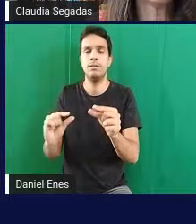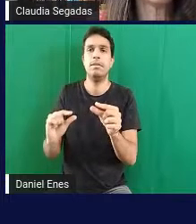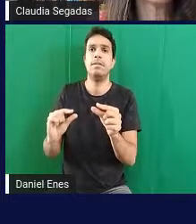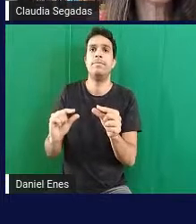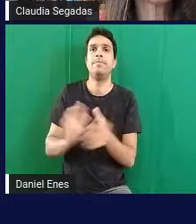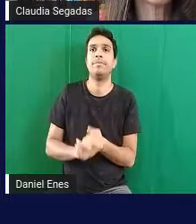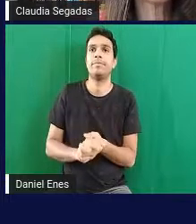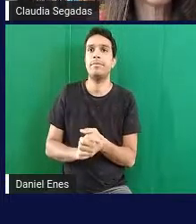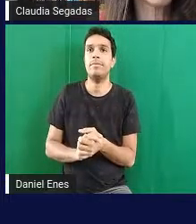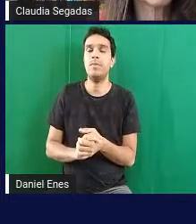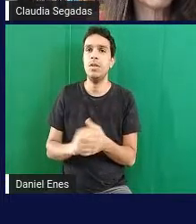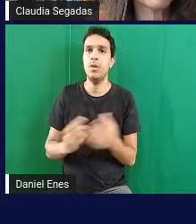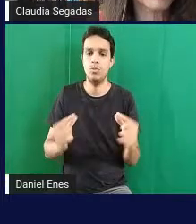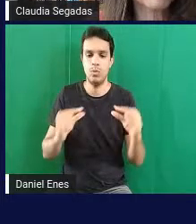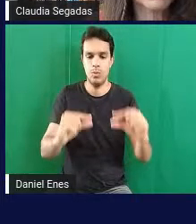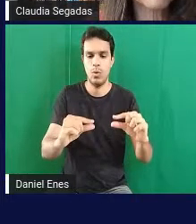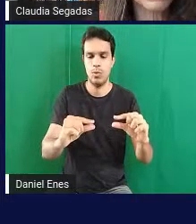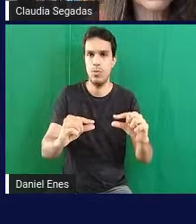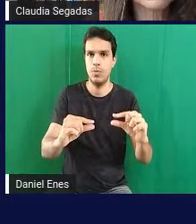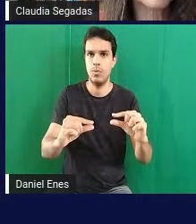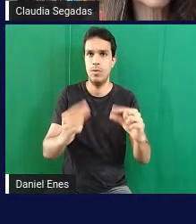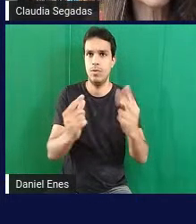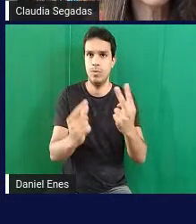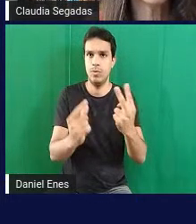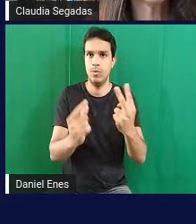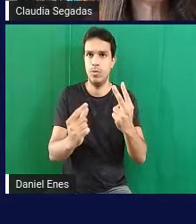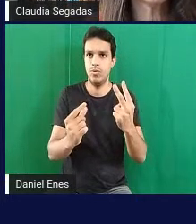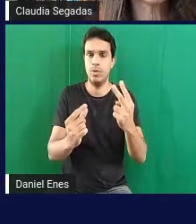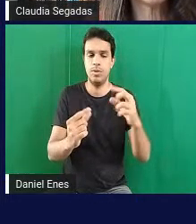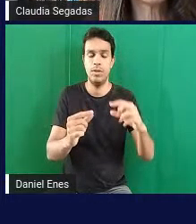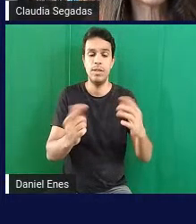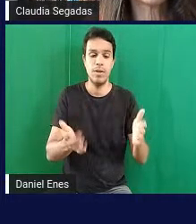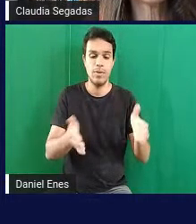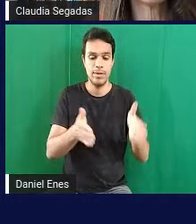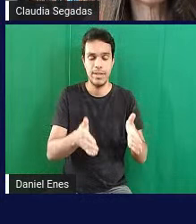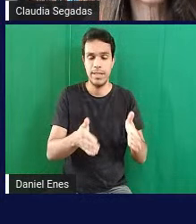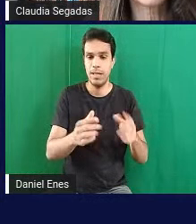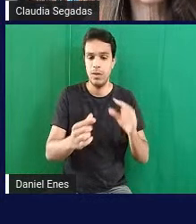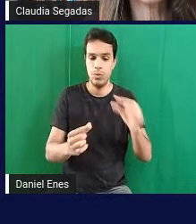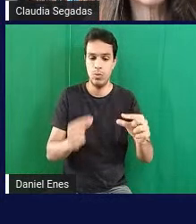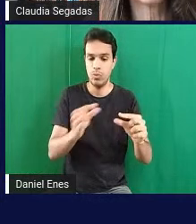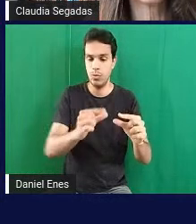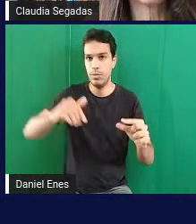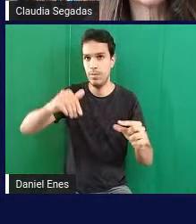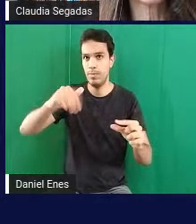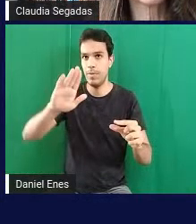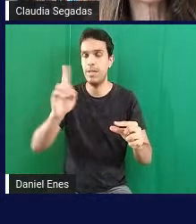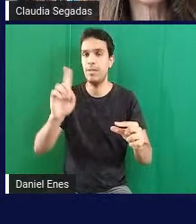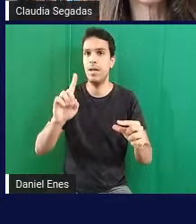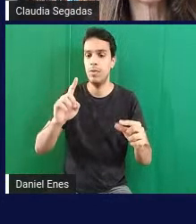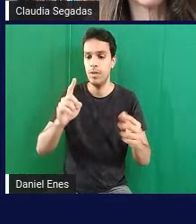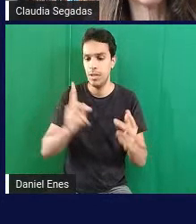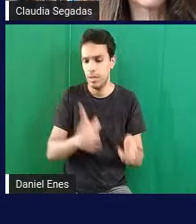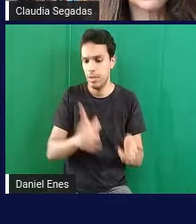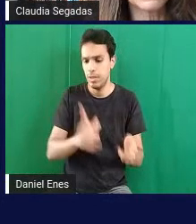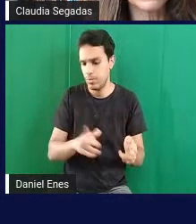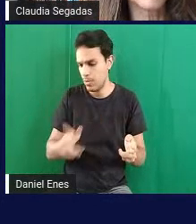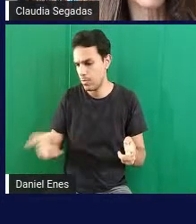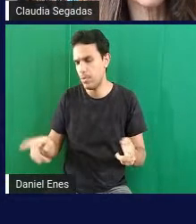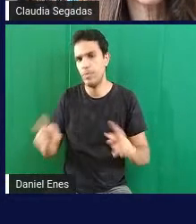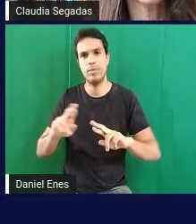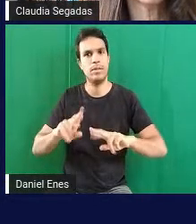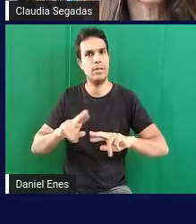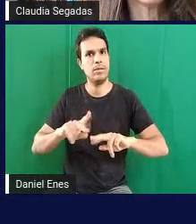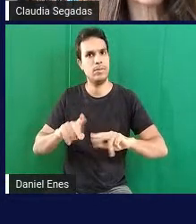não pode haver dois cubinhos na mesma caixa e um dos cubinhos deve estar obrigatoriamente na fileira com uma